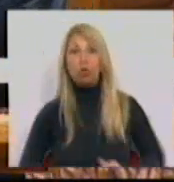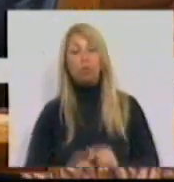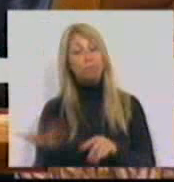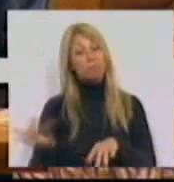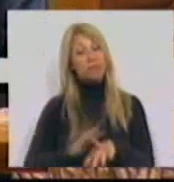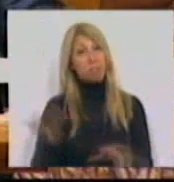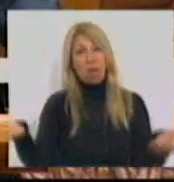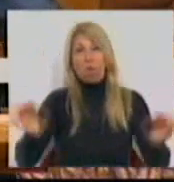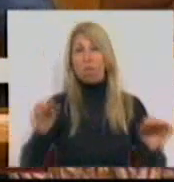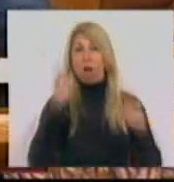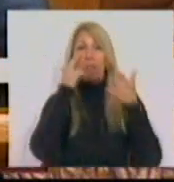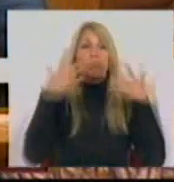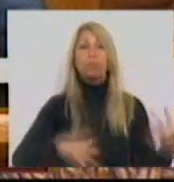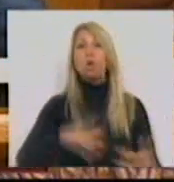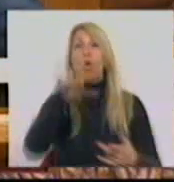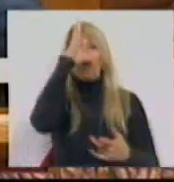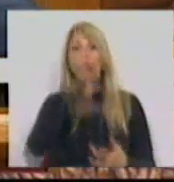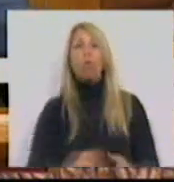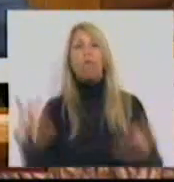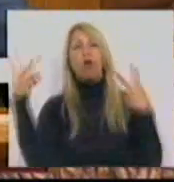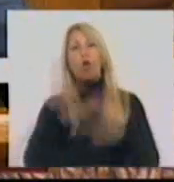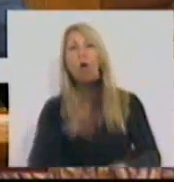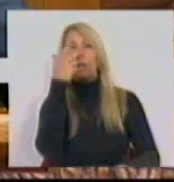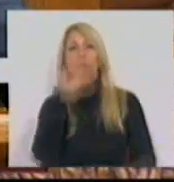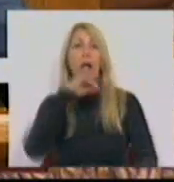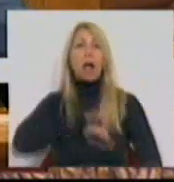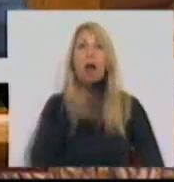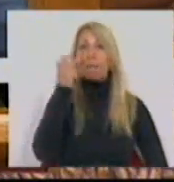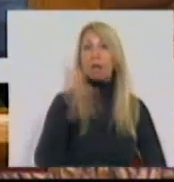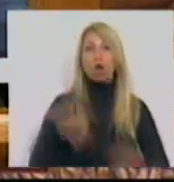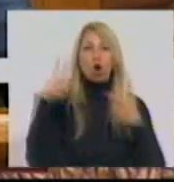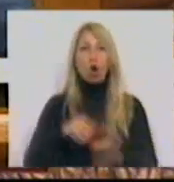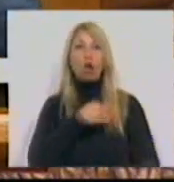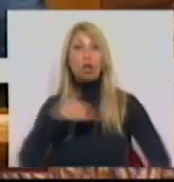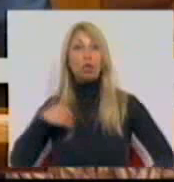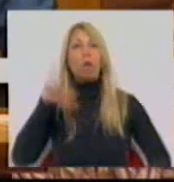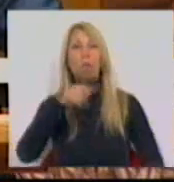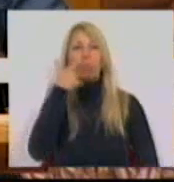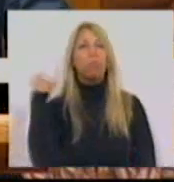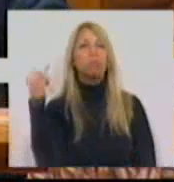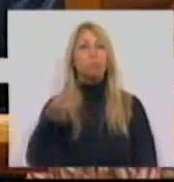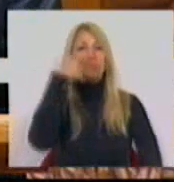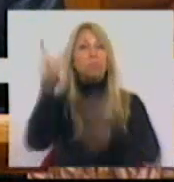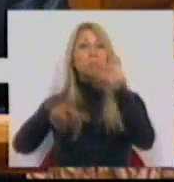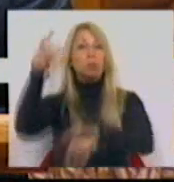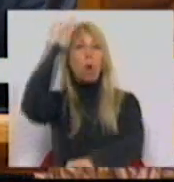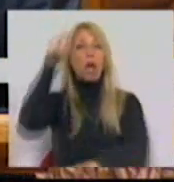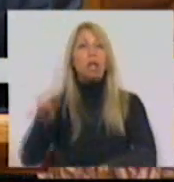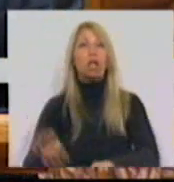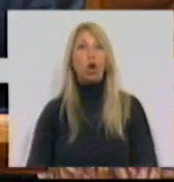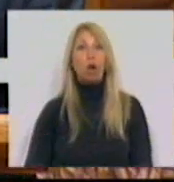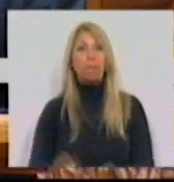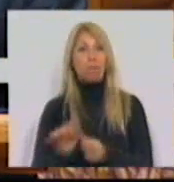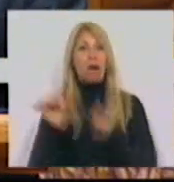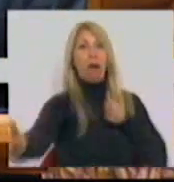do corte de rendimentos, salários e pensões, aos cortes na saúde, na educação, mas também no desprezo pelas populações do interior, mais